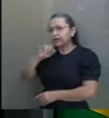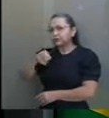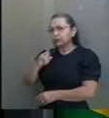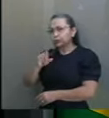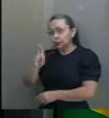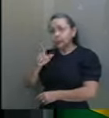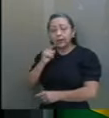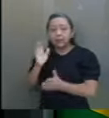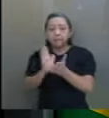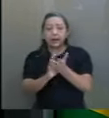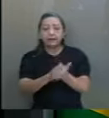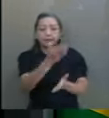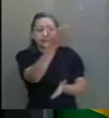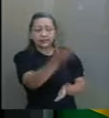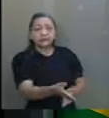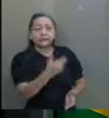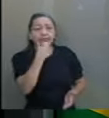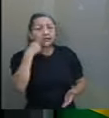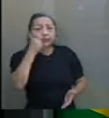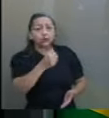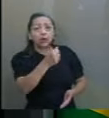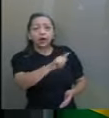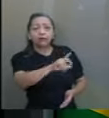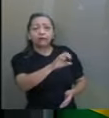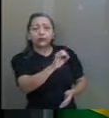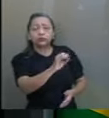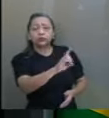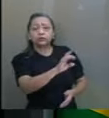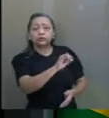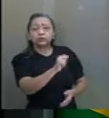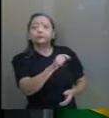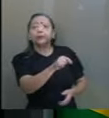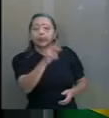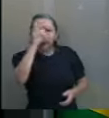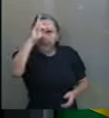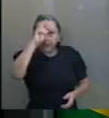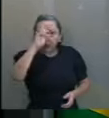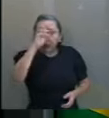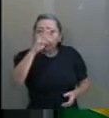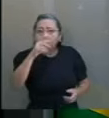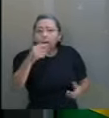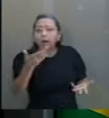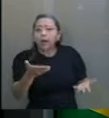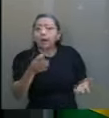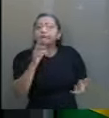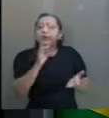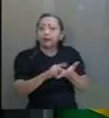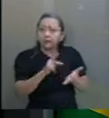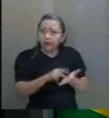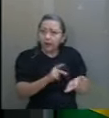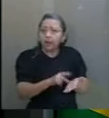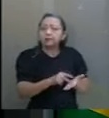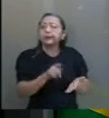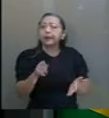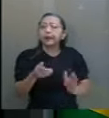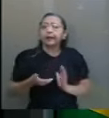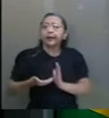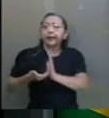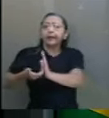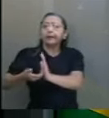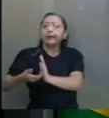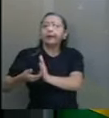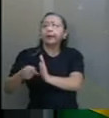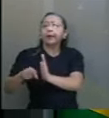Álvaro Dias por essa lembrança digna que está parado lá na Câmara dos Deputados